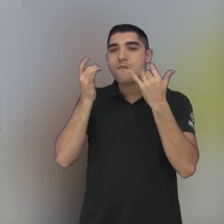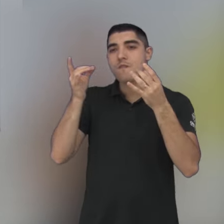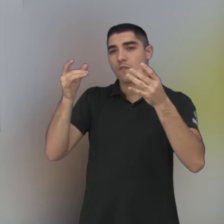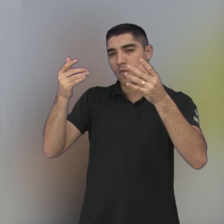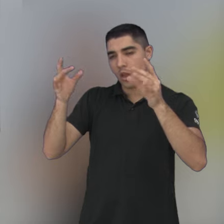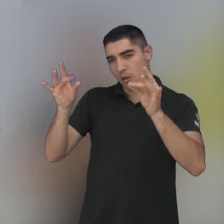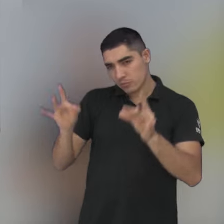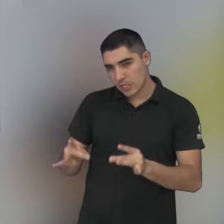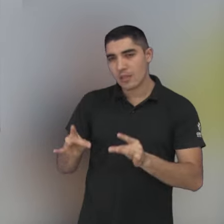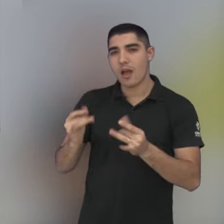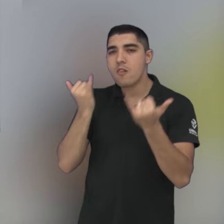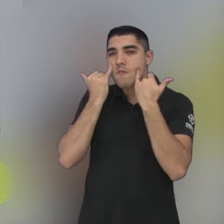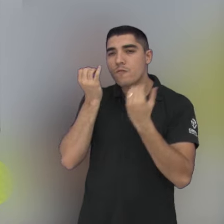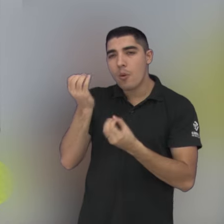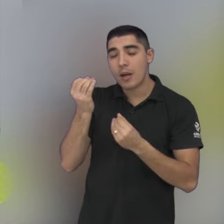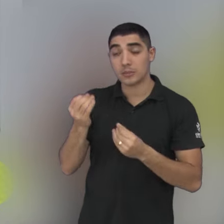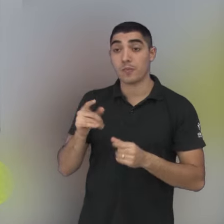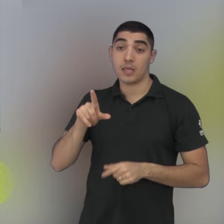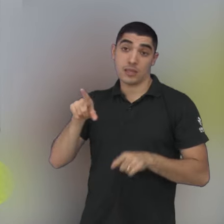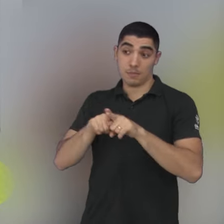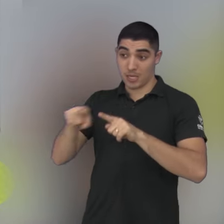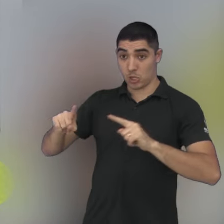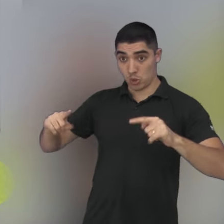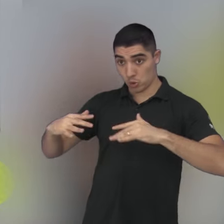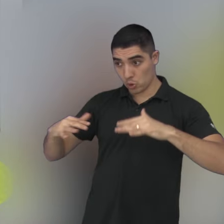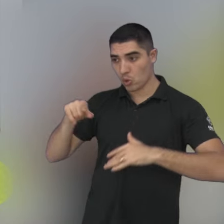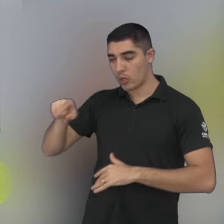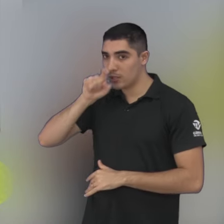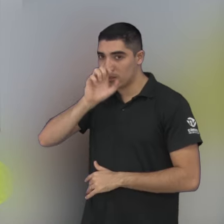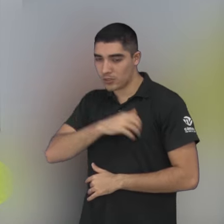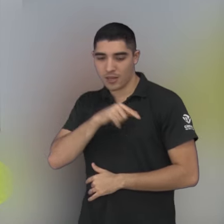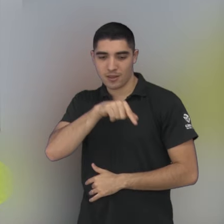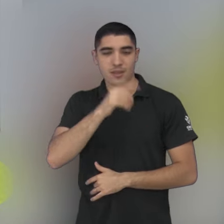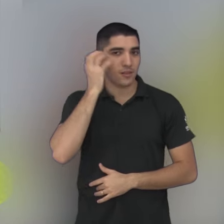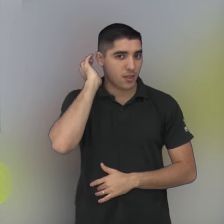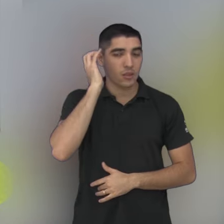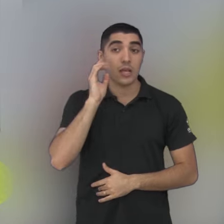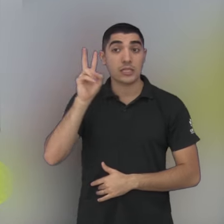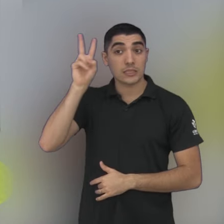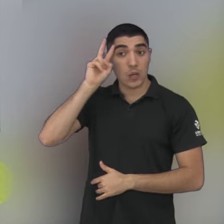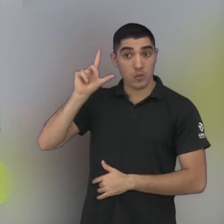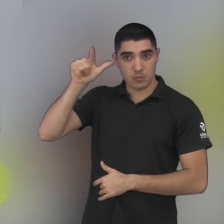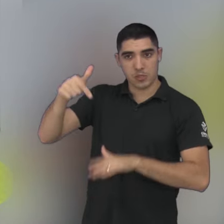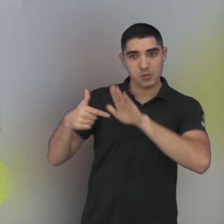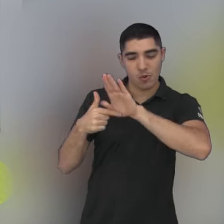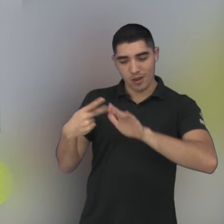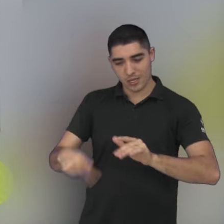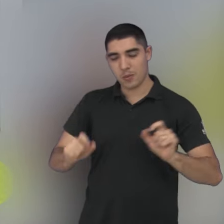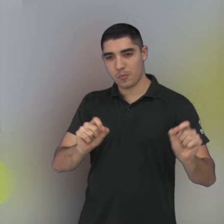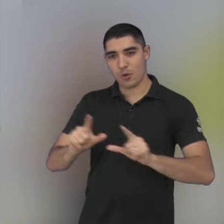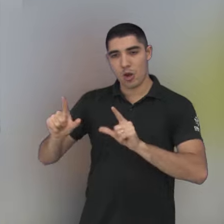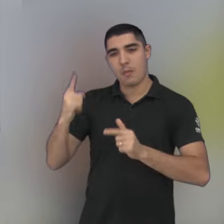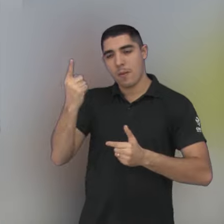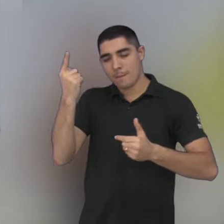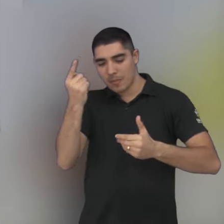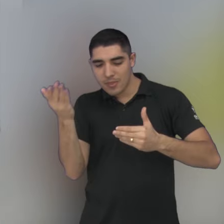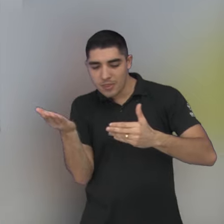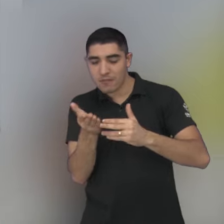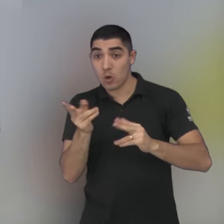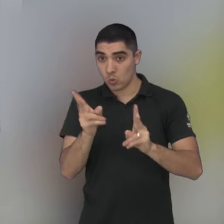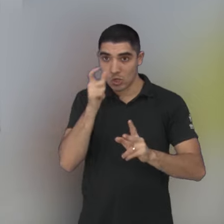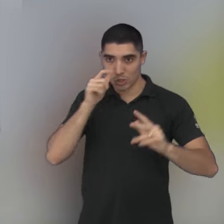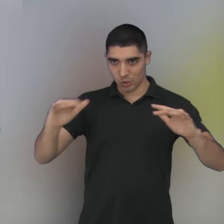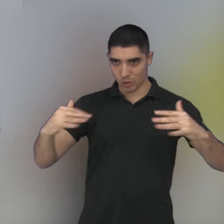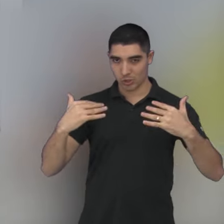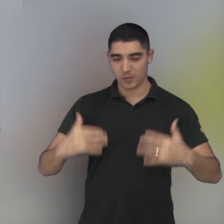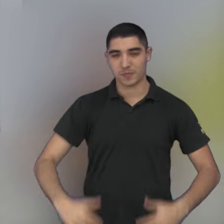a partida entre São José e Santo André, segunda-feira, aqui no nosso Hora do Esporte, que faz o primeiro intervalo do dia. Não sai